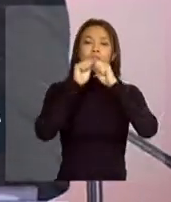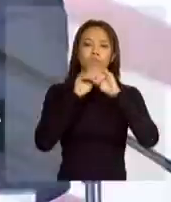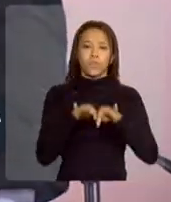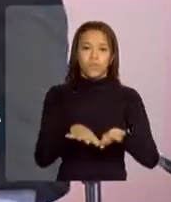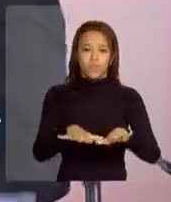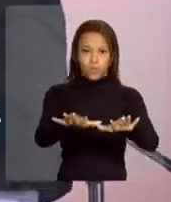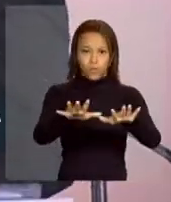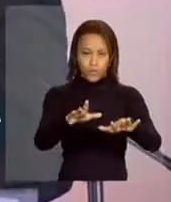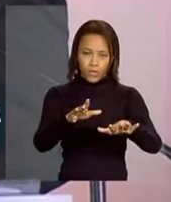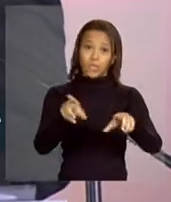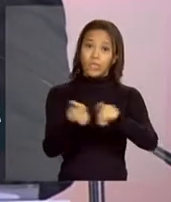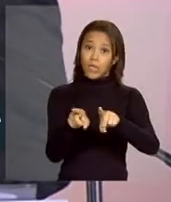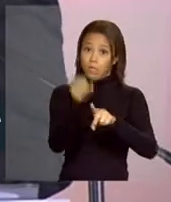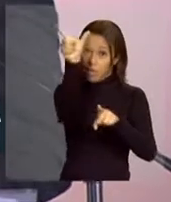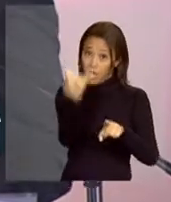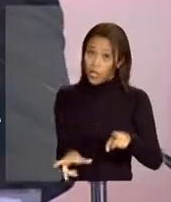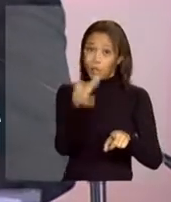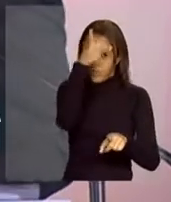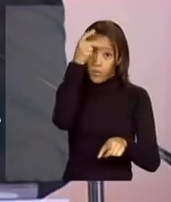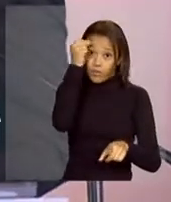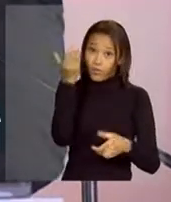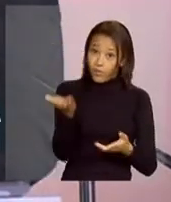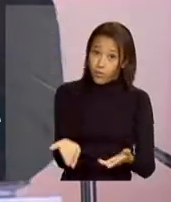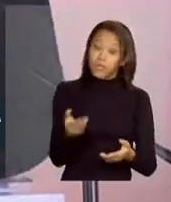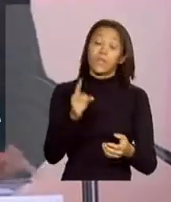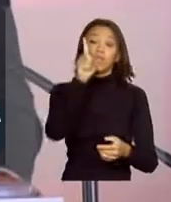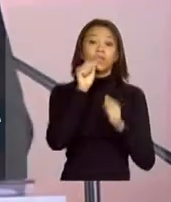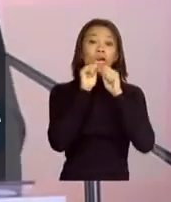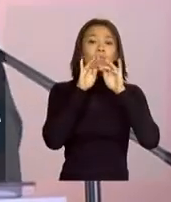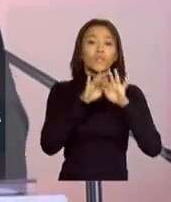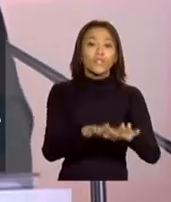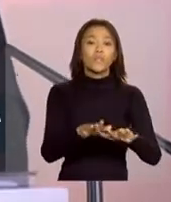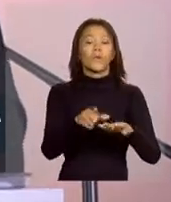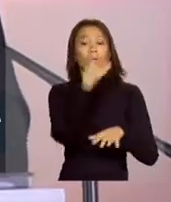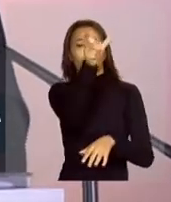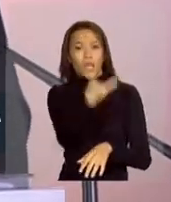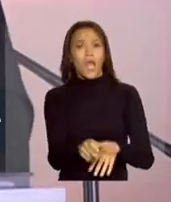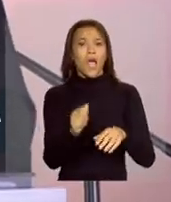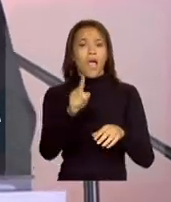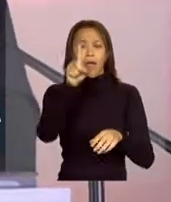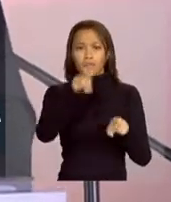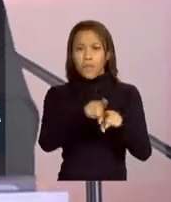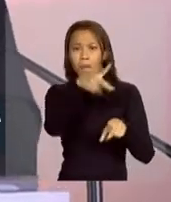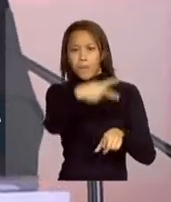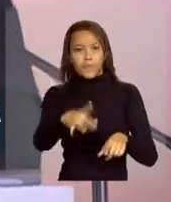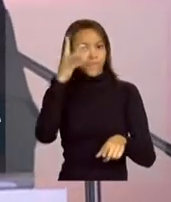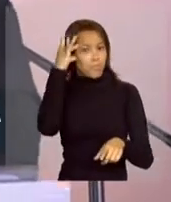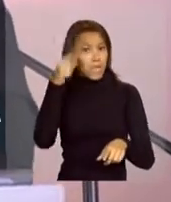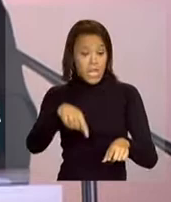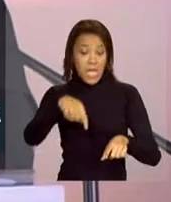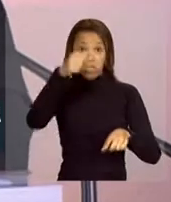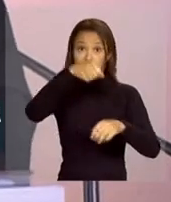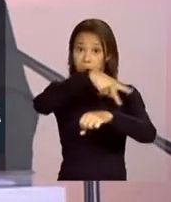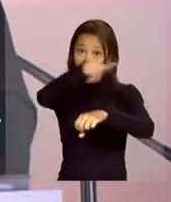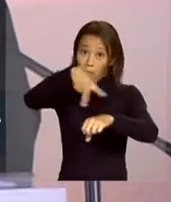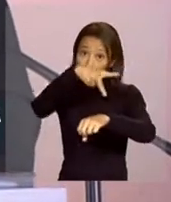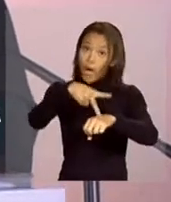o nosso prefeito Haddad, Deus abençoe a nossa Presidenta Dilma para que este país possa